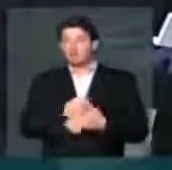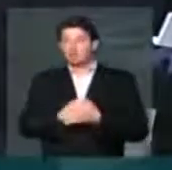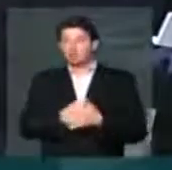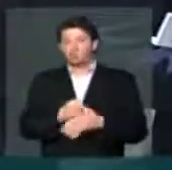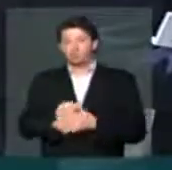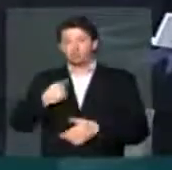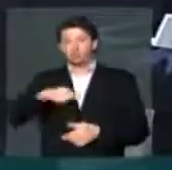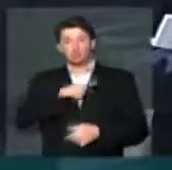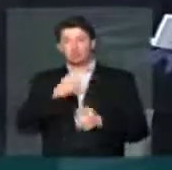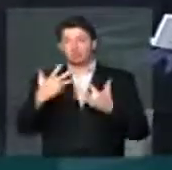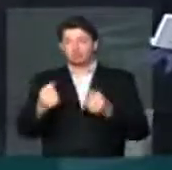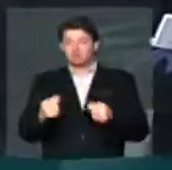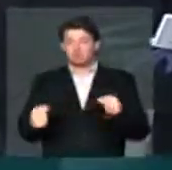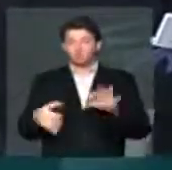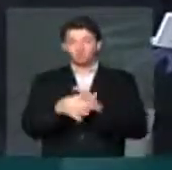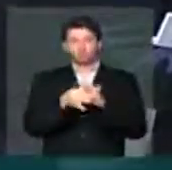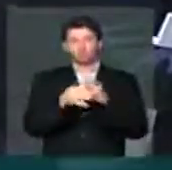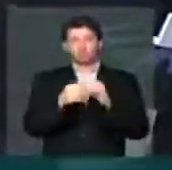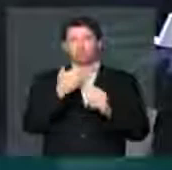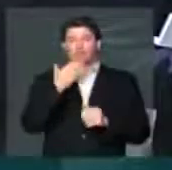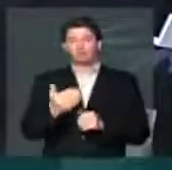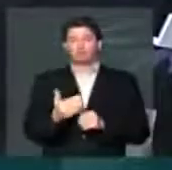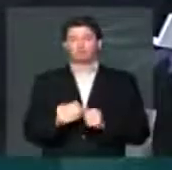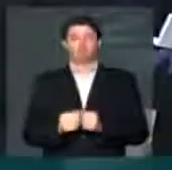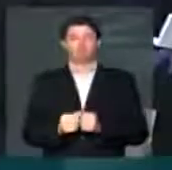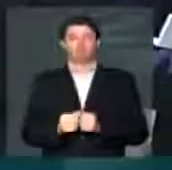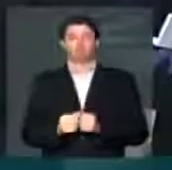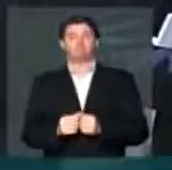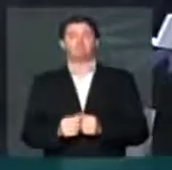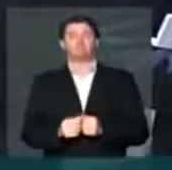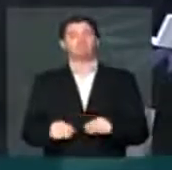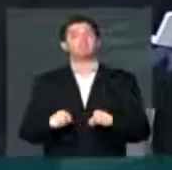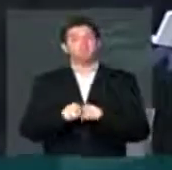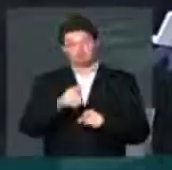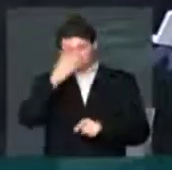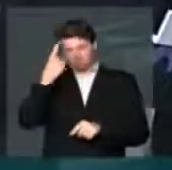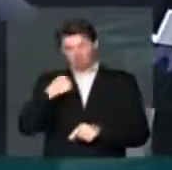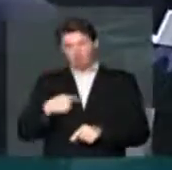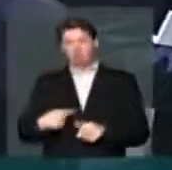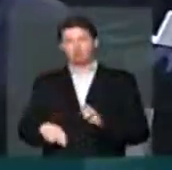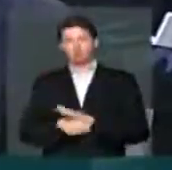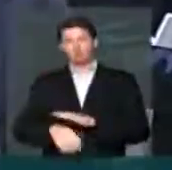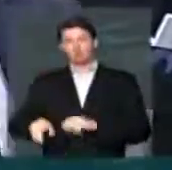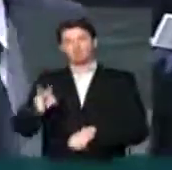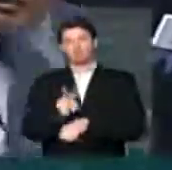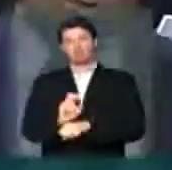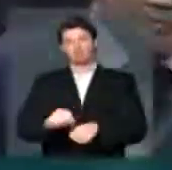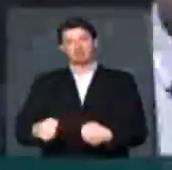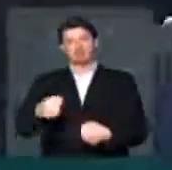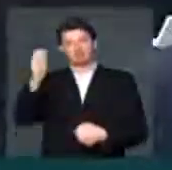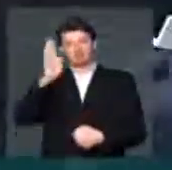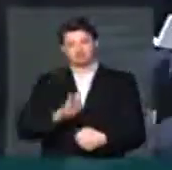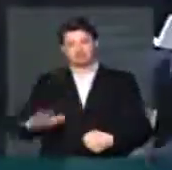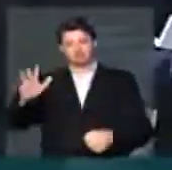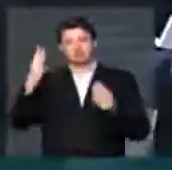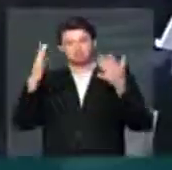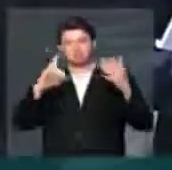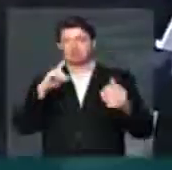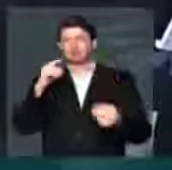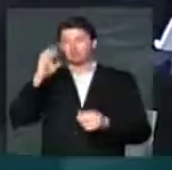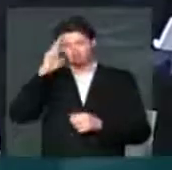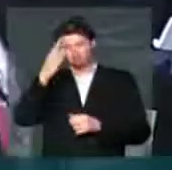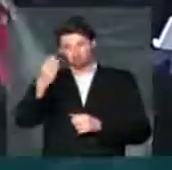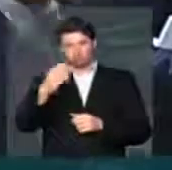deveremos encampar juntos em prol desses também heróis da defesa nacional. Parabéns a vossa excelência